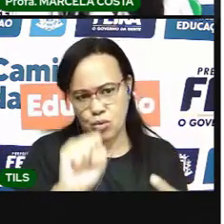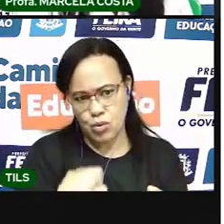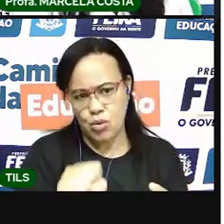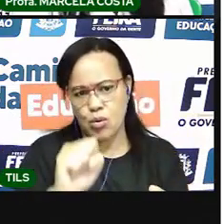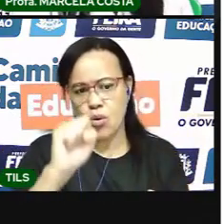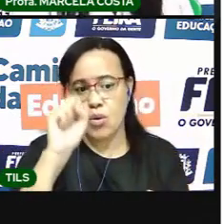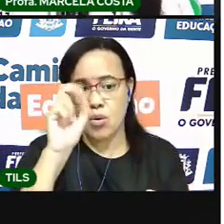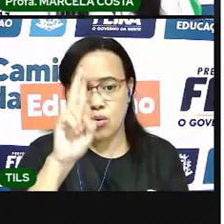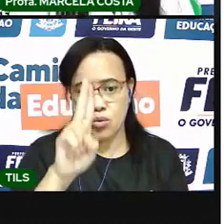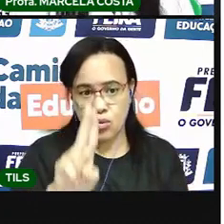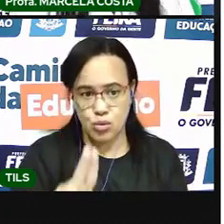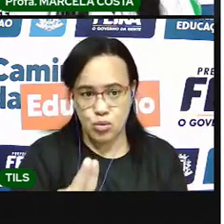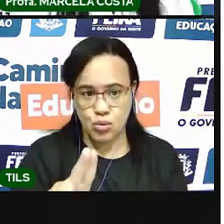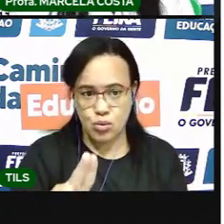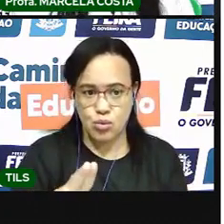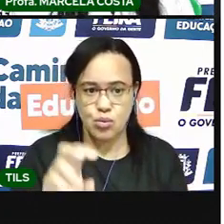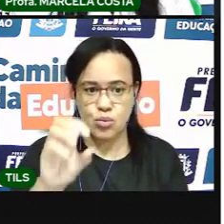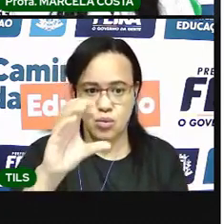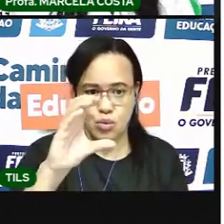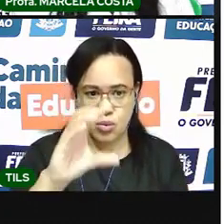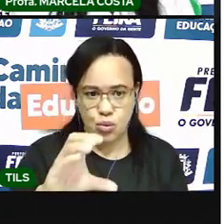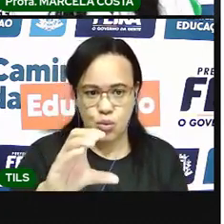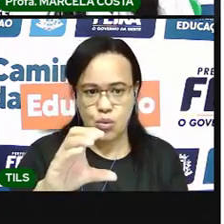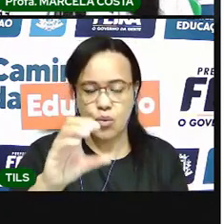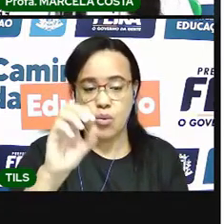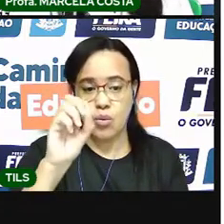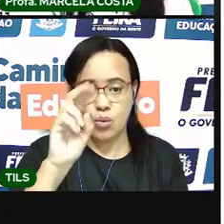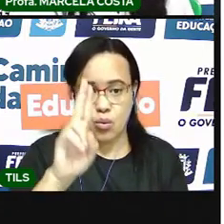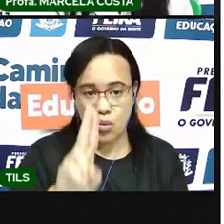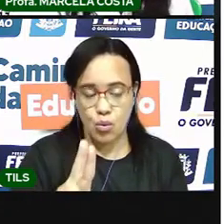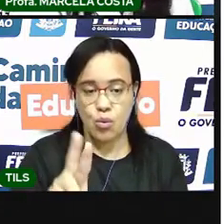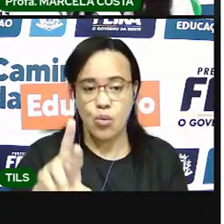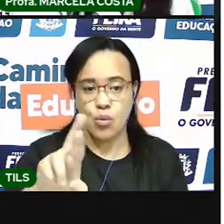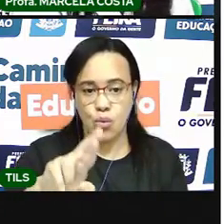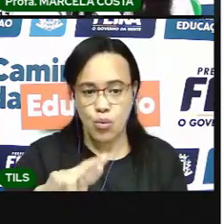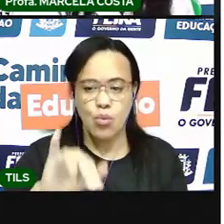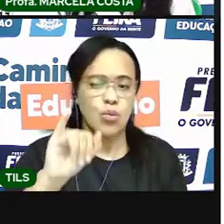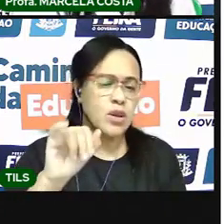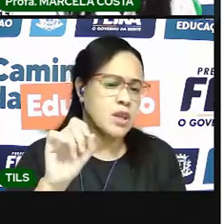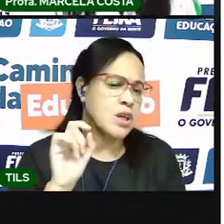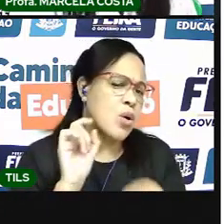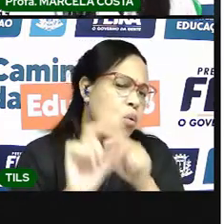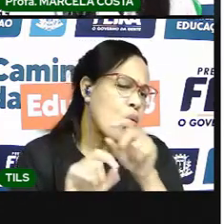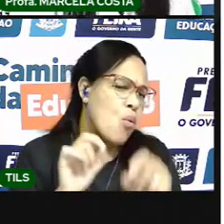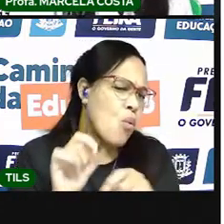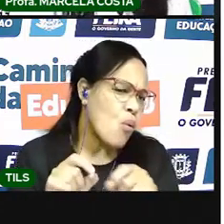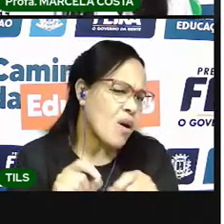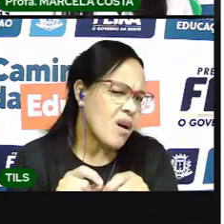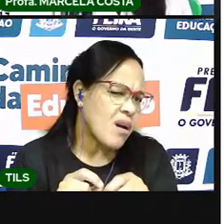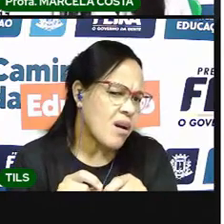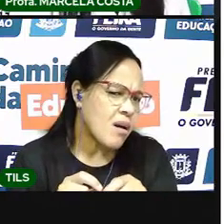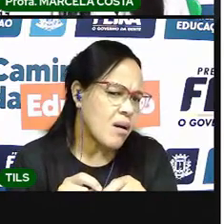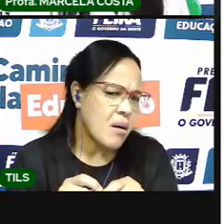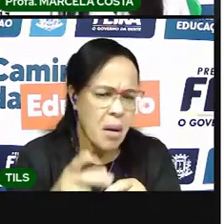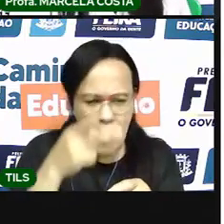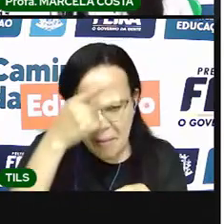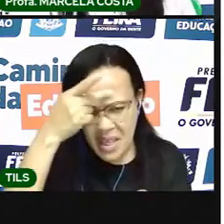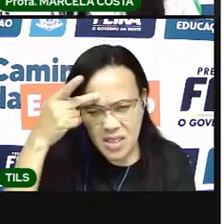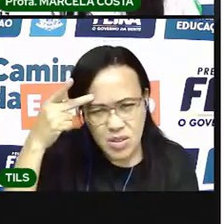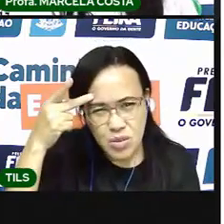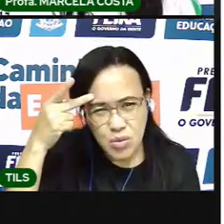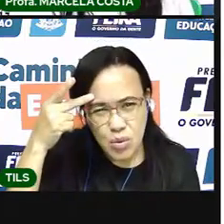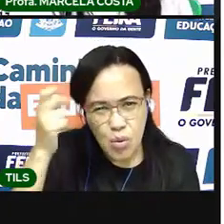Sucuri. Sucuri é nome de alimento? É nome de pessoa? É o nome de uma coisa? De um objeto?